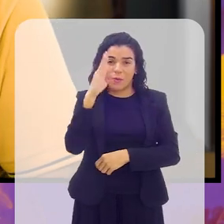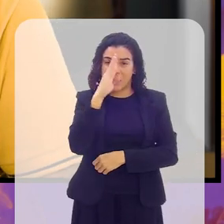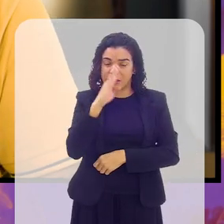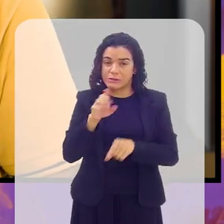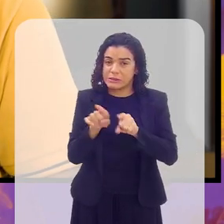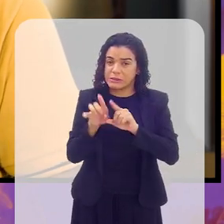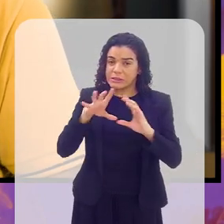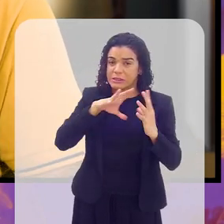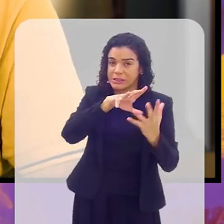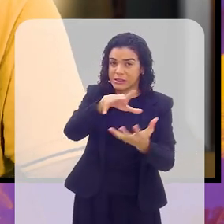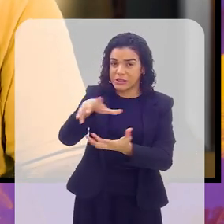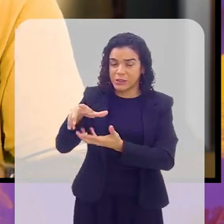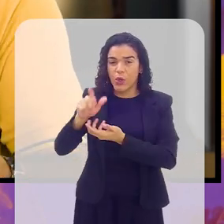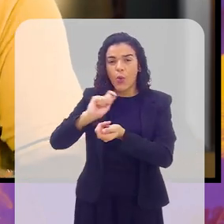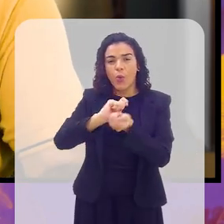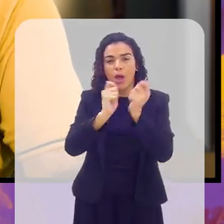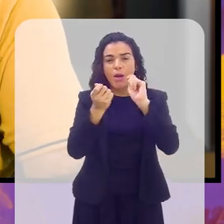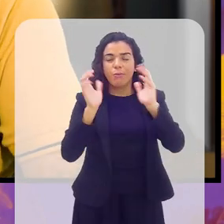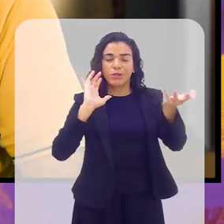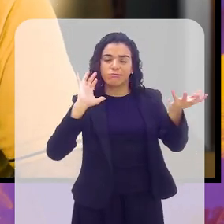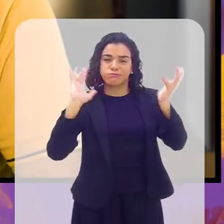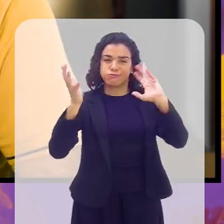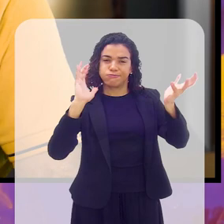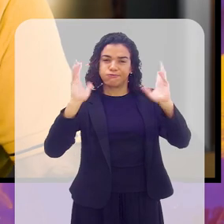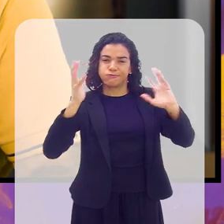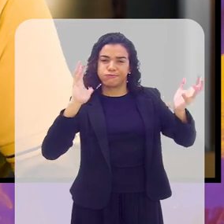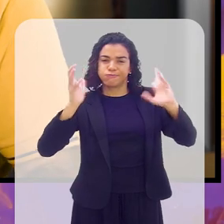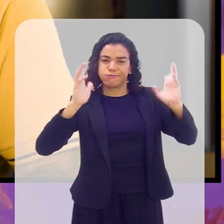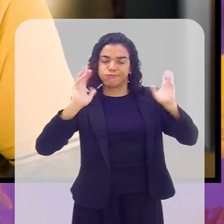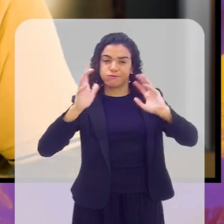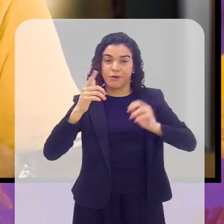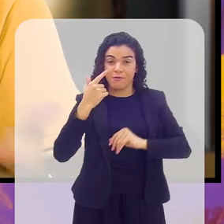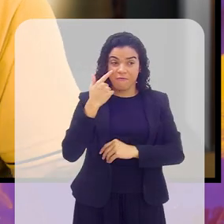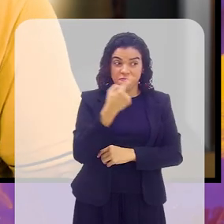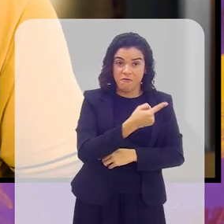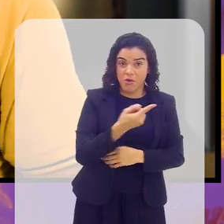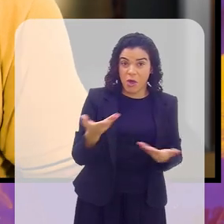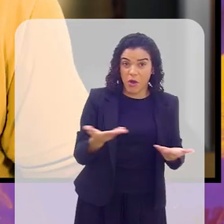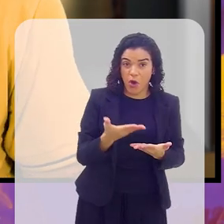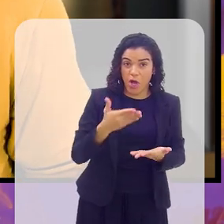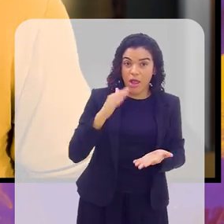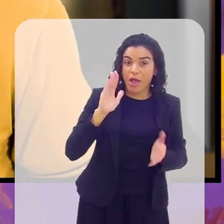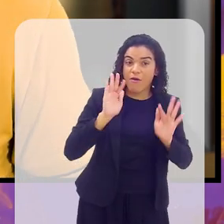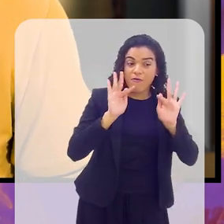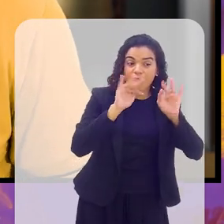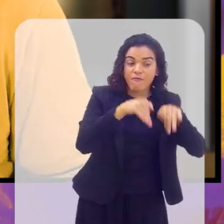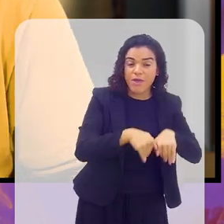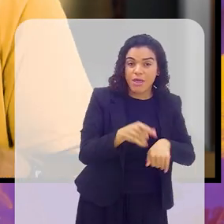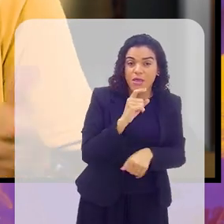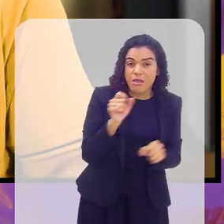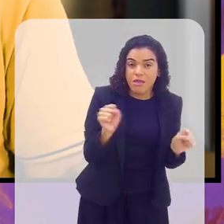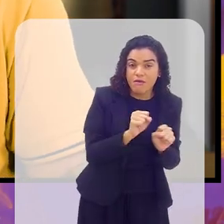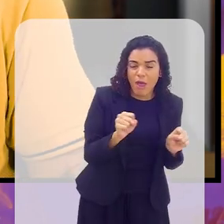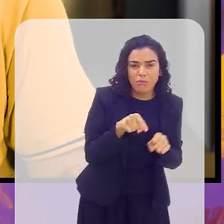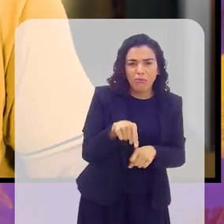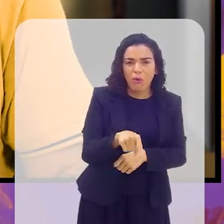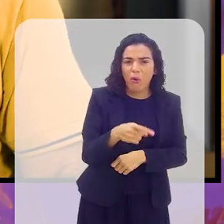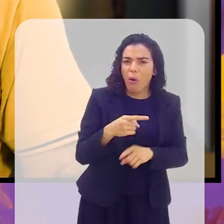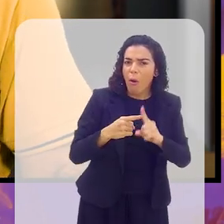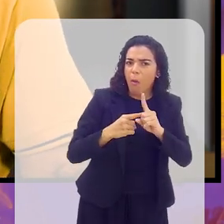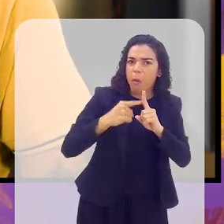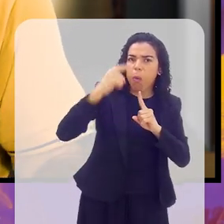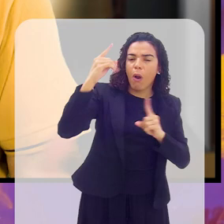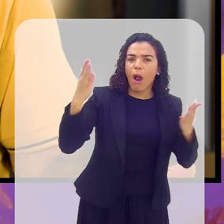no Brasil, mas no mundo inteiro, uma mudança climática. Você vê, por exemplo, no final do inverno, calor de 40 graus.